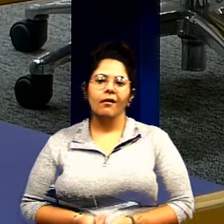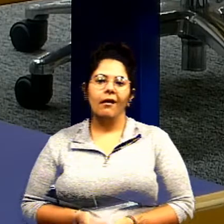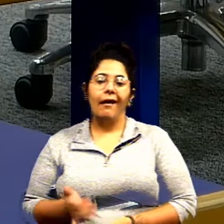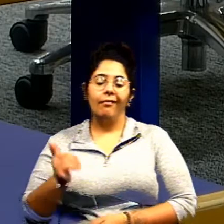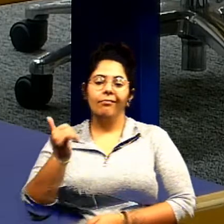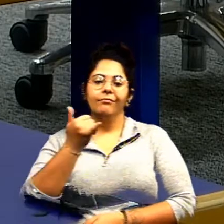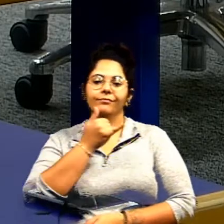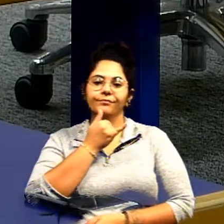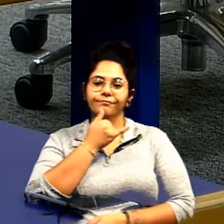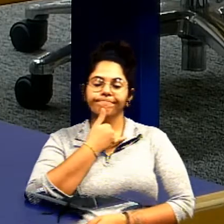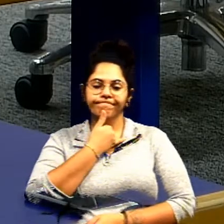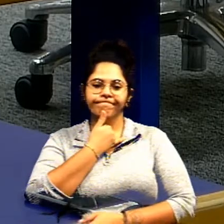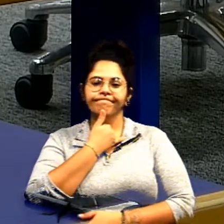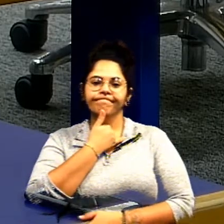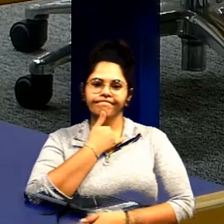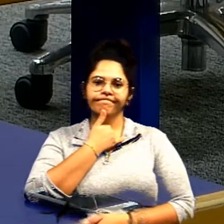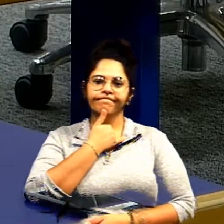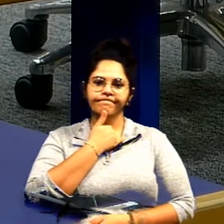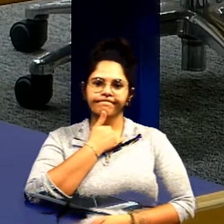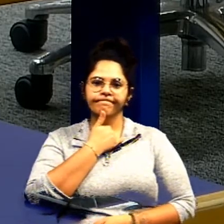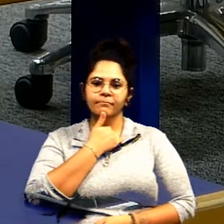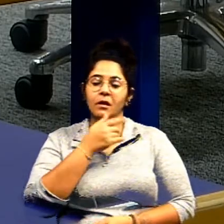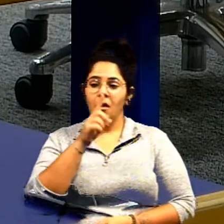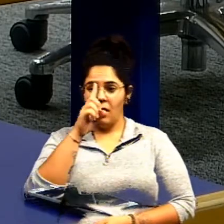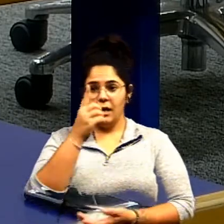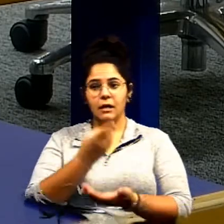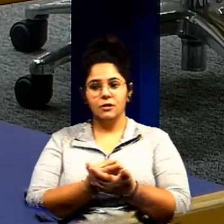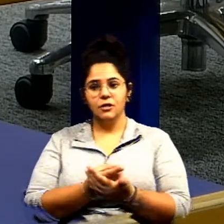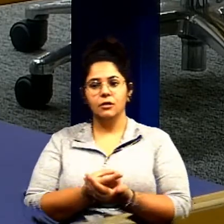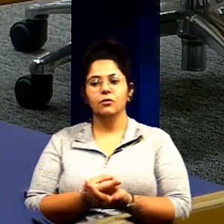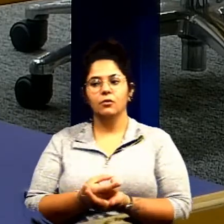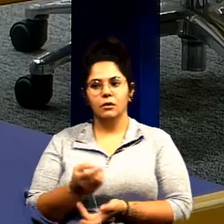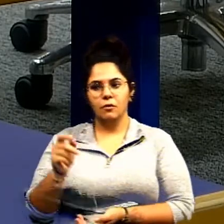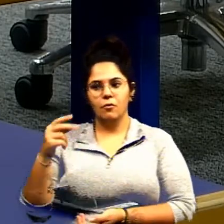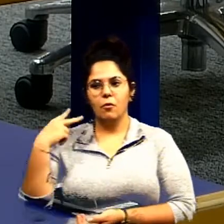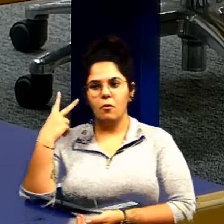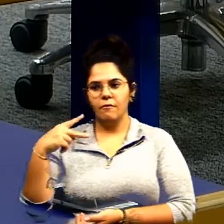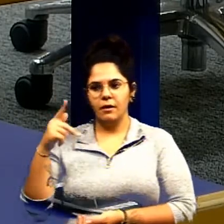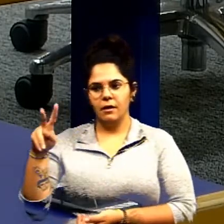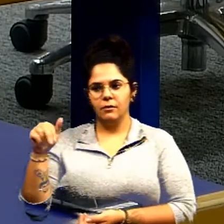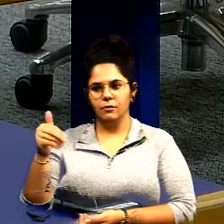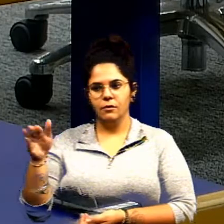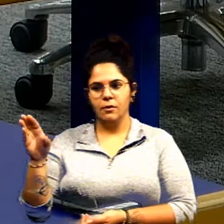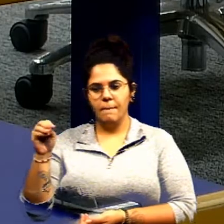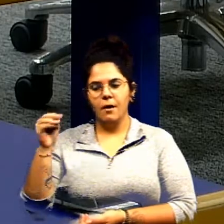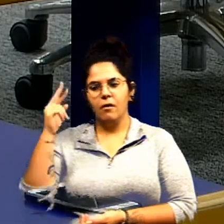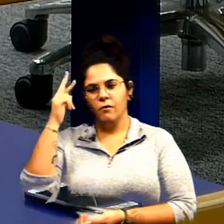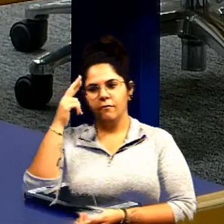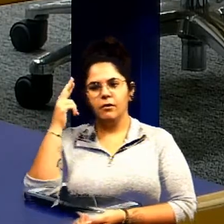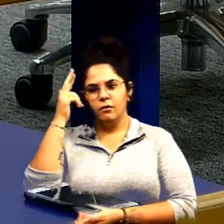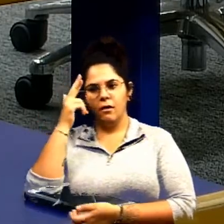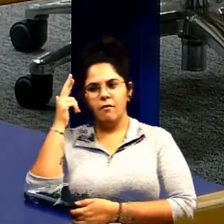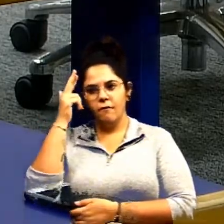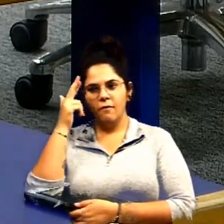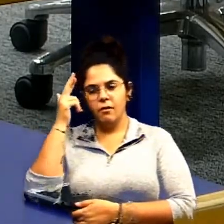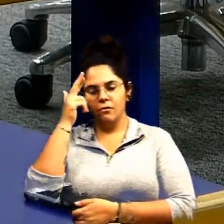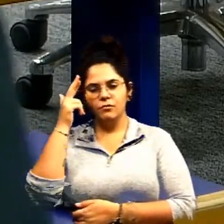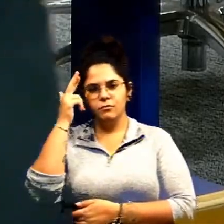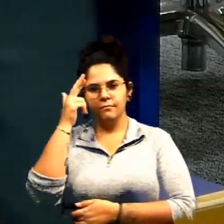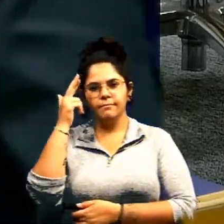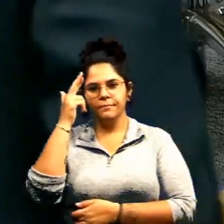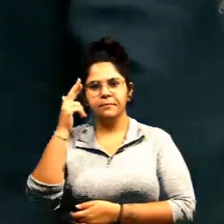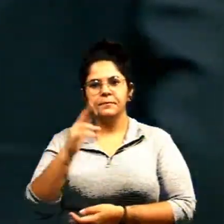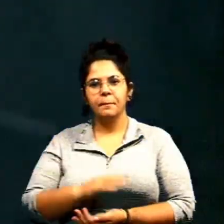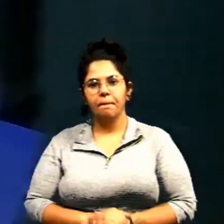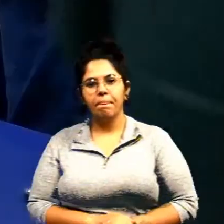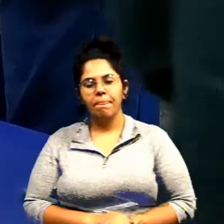infelicidade tenho certeza que o Paulo vai refletir o vereador Paulo Magalhães vai refletir sobre isso